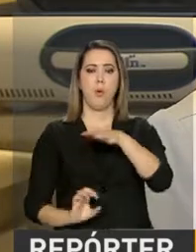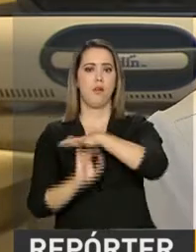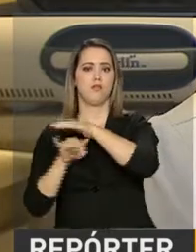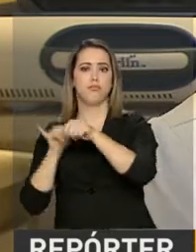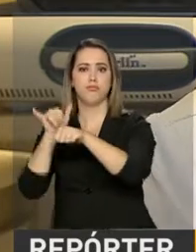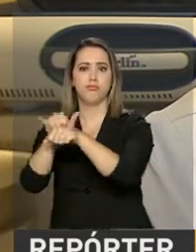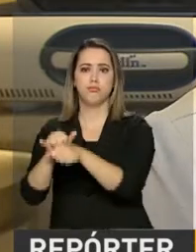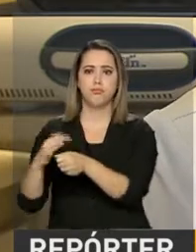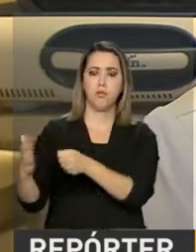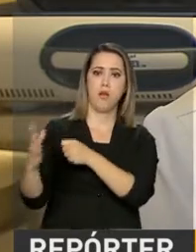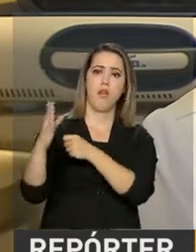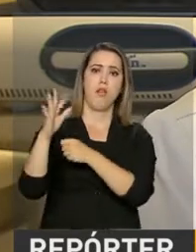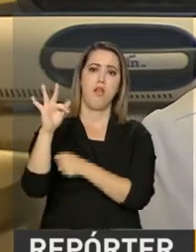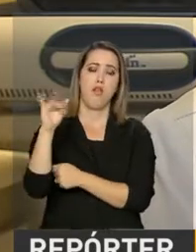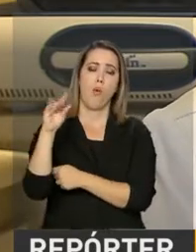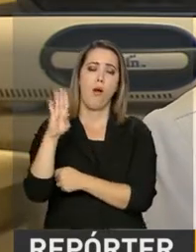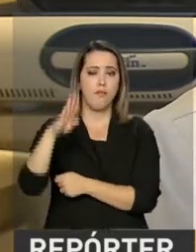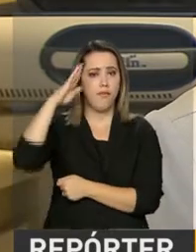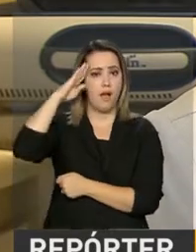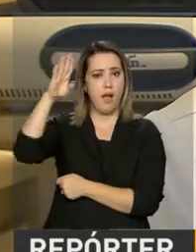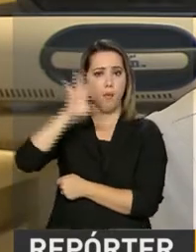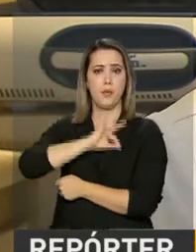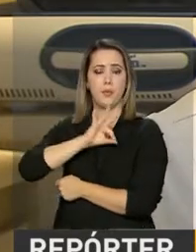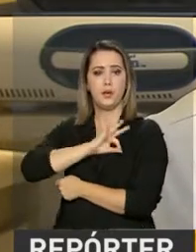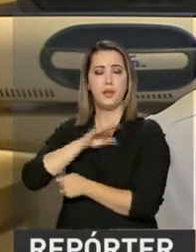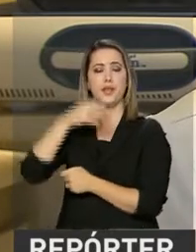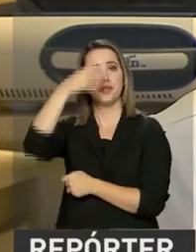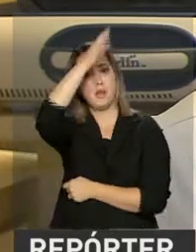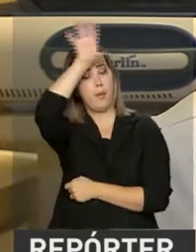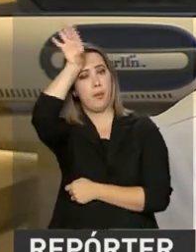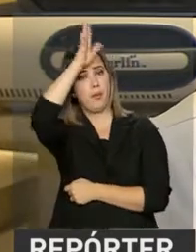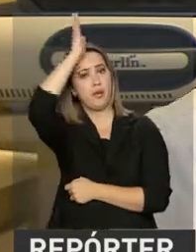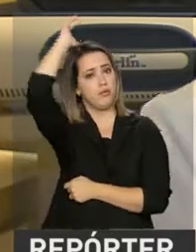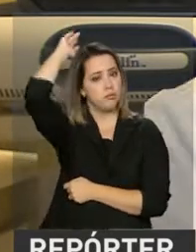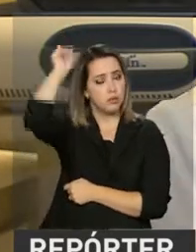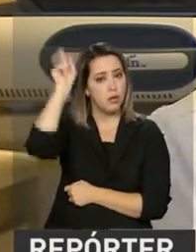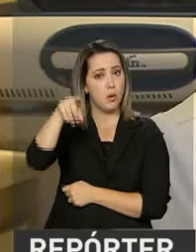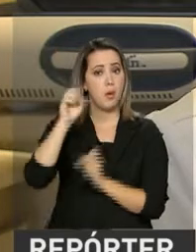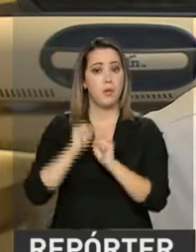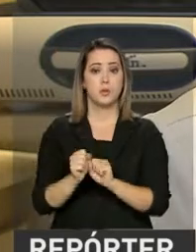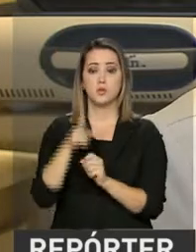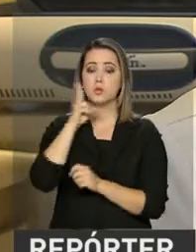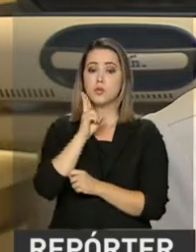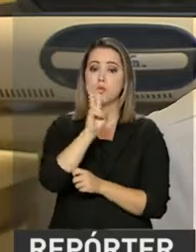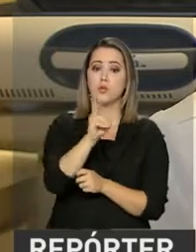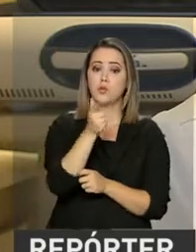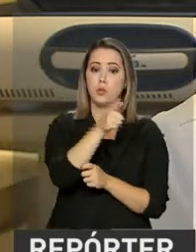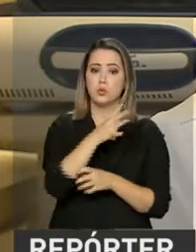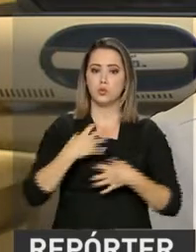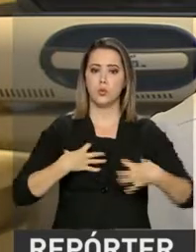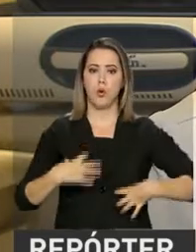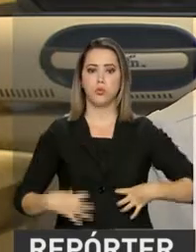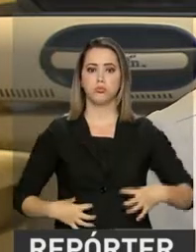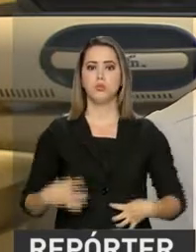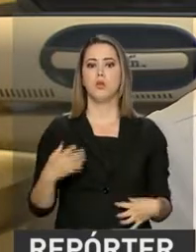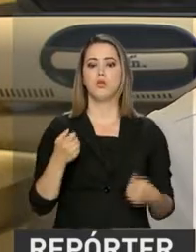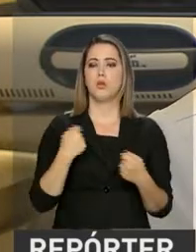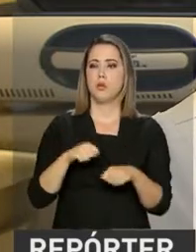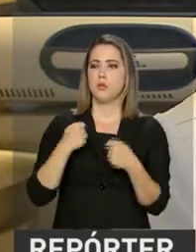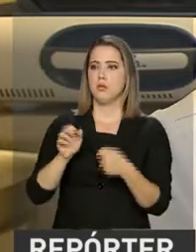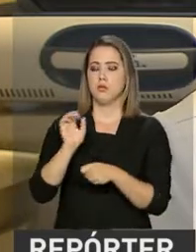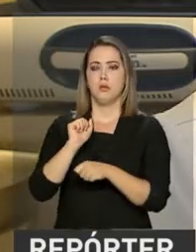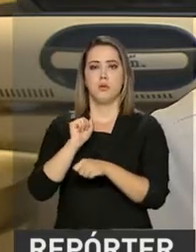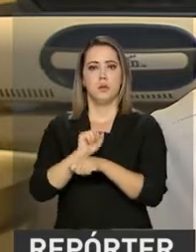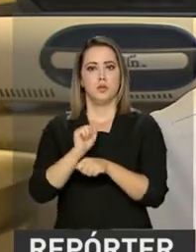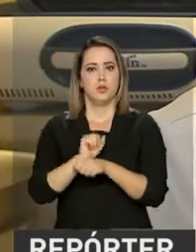com a polícia, com os bombeiros, permite que as equipes façam captação de órgãos à distância, em outros locais. Então você não fica limitado